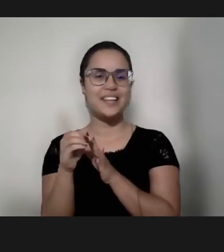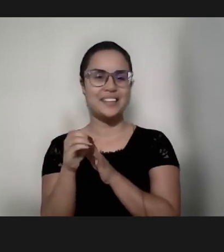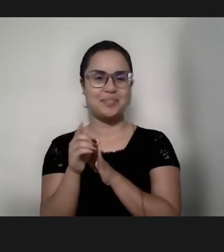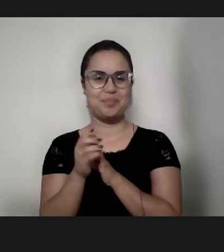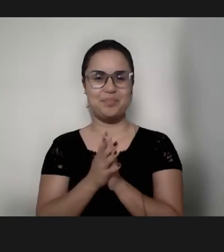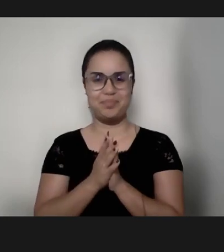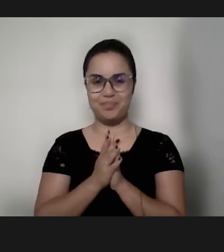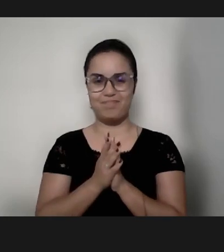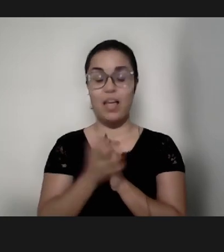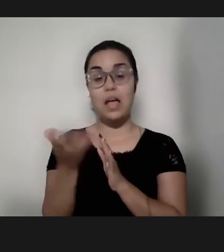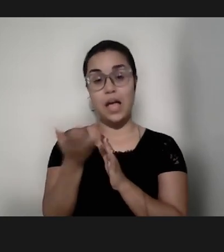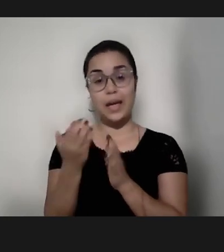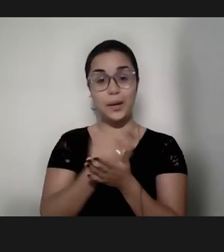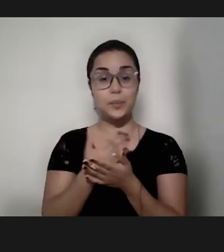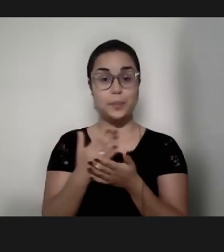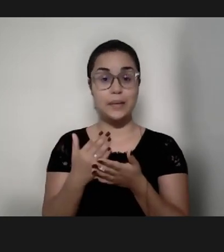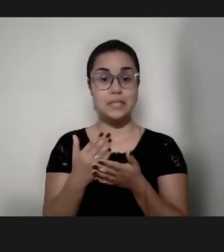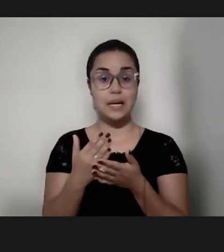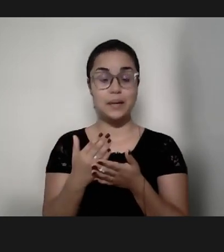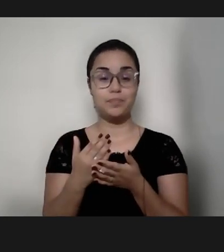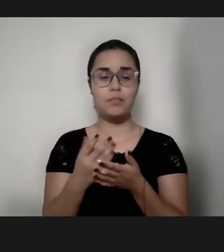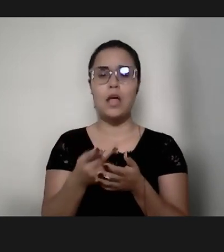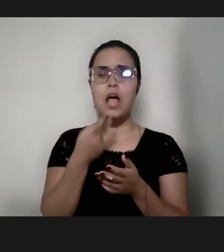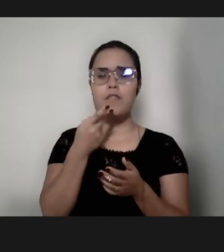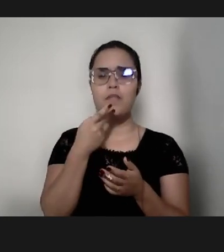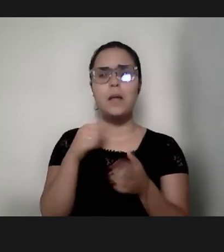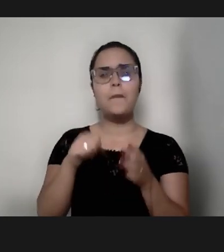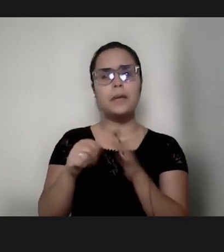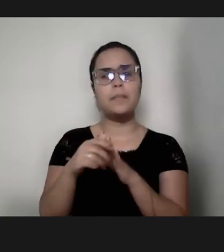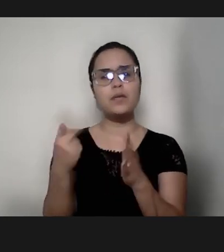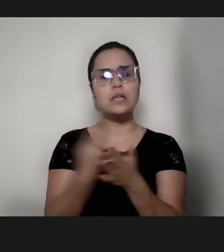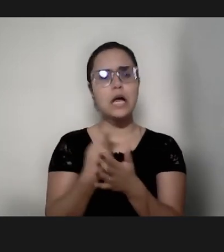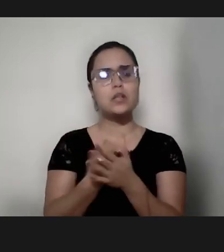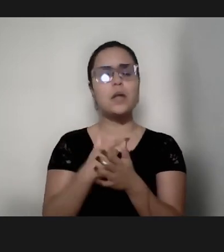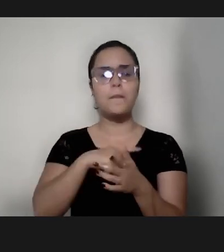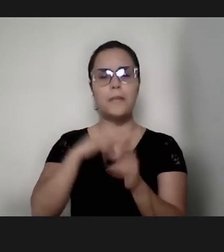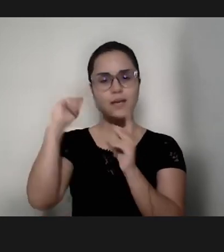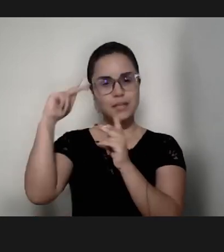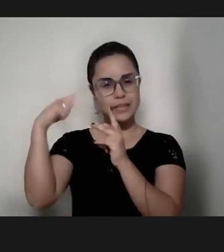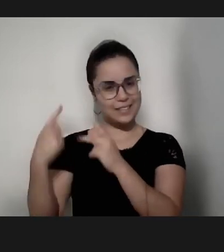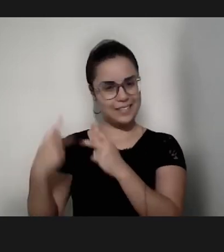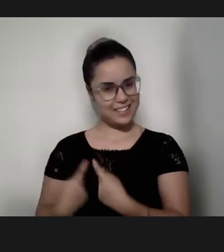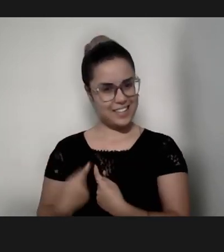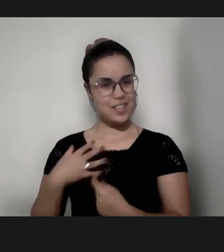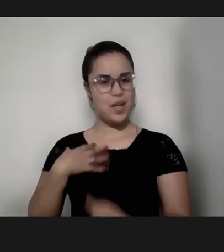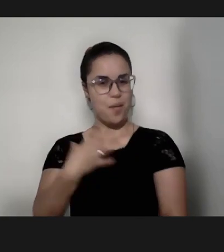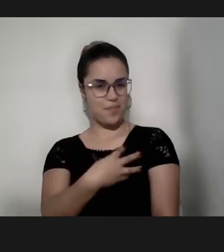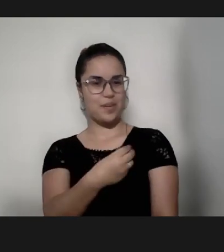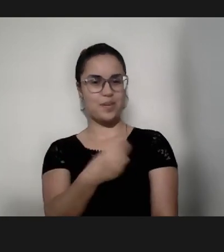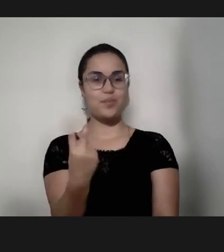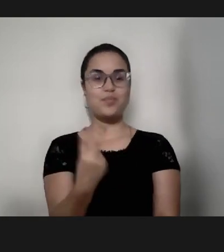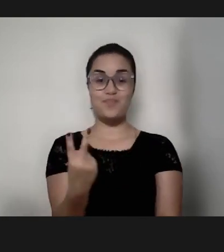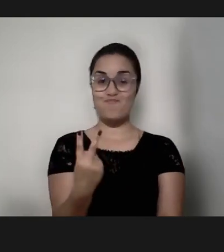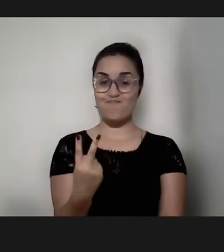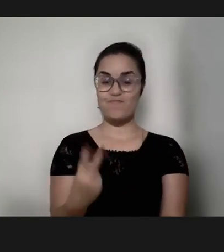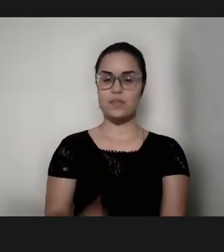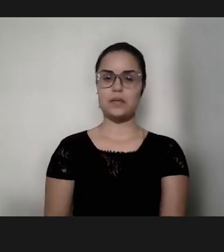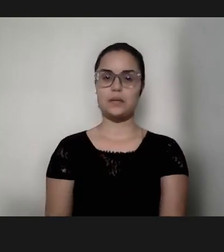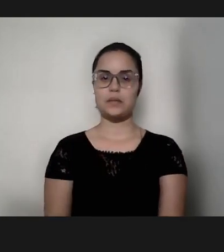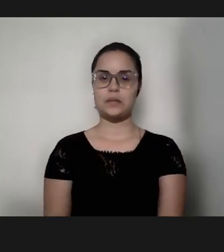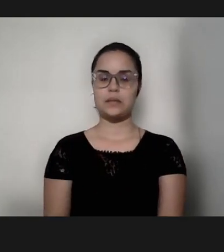começar, primeiro, contando um pouquinho também da minha história com os meus filhos, a minha